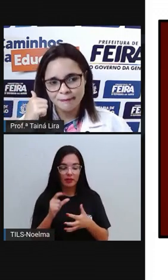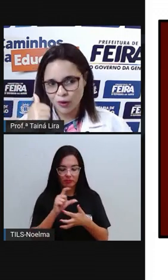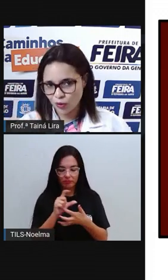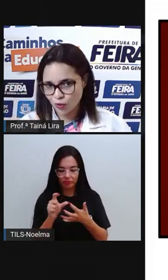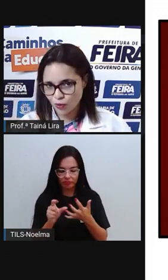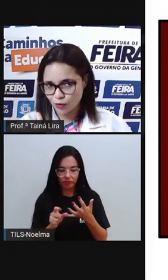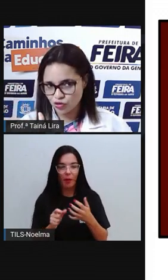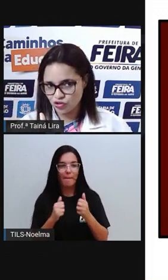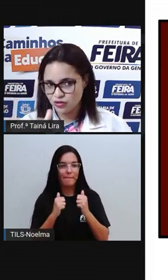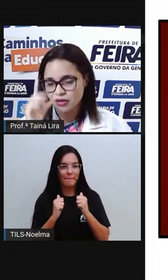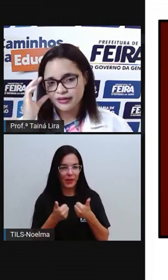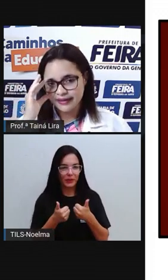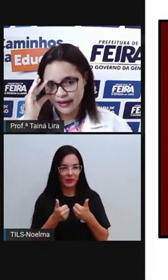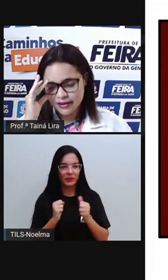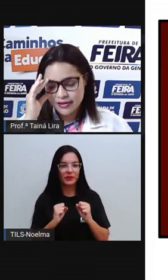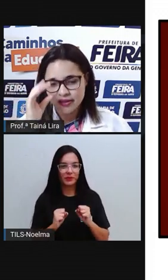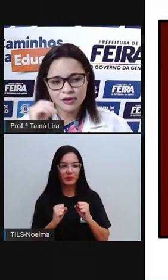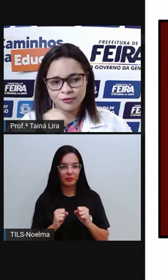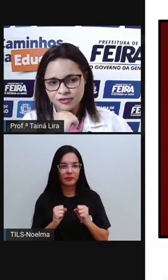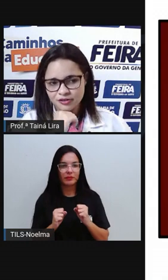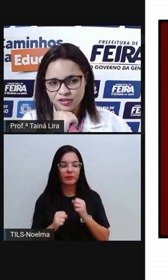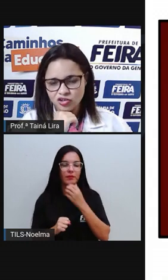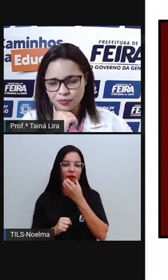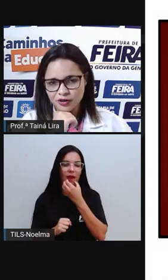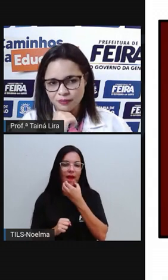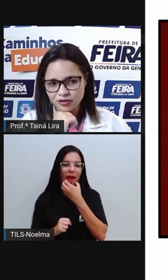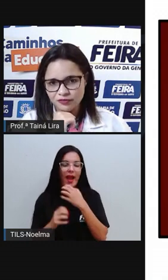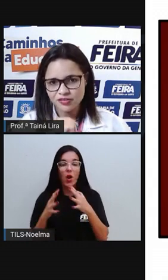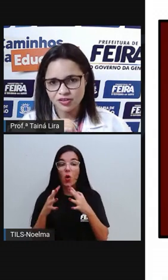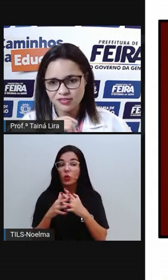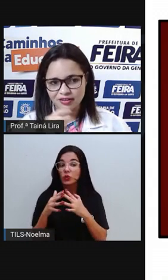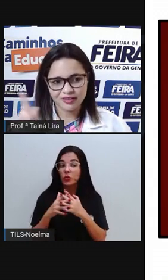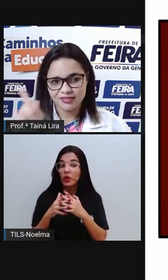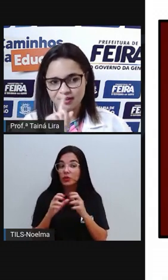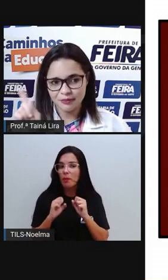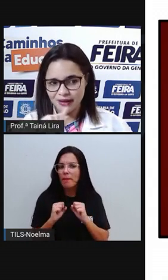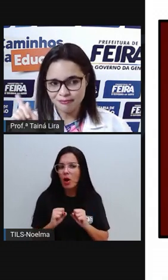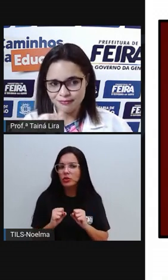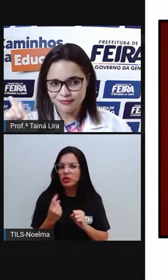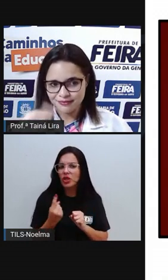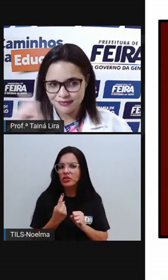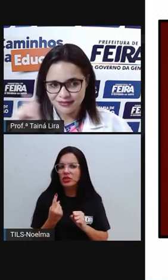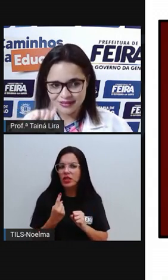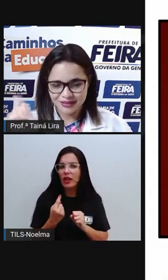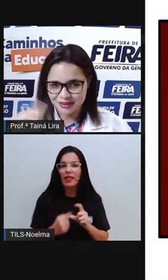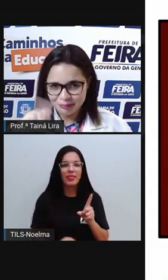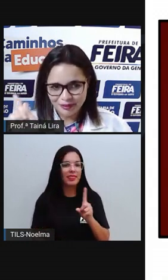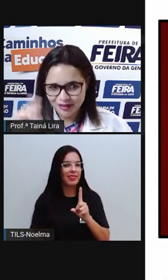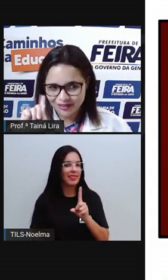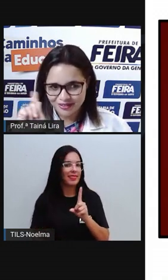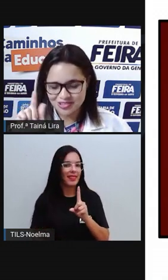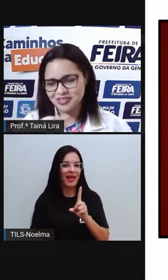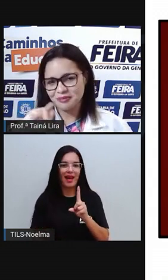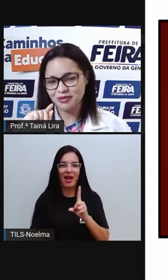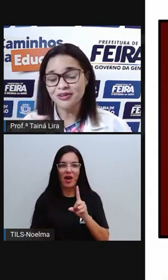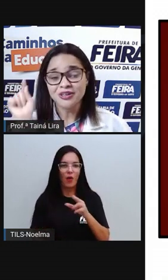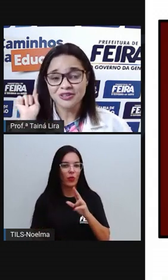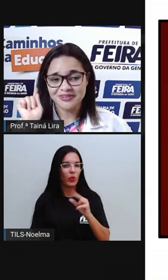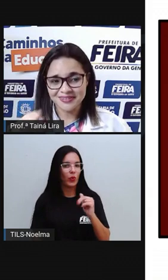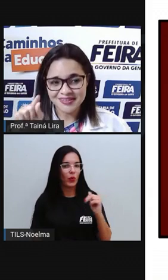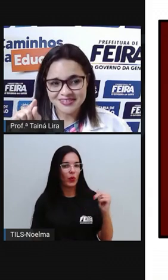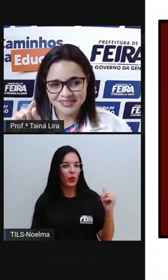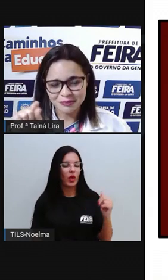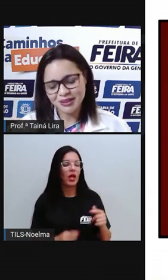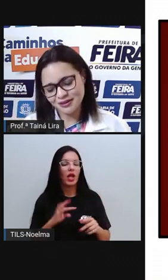sílaba? Pode, tá? E consoante, Pró, pode vir sozinha na sílaba? Não pode, tá bom?